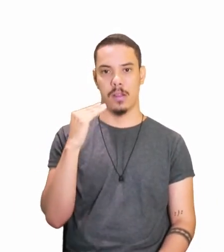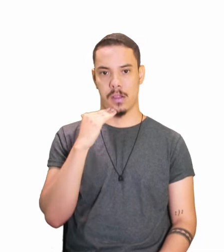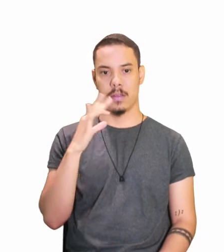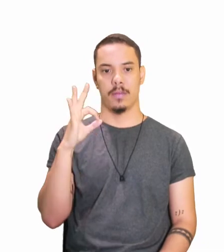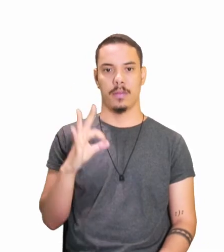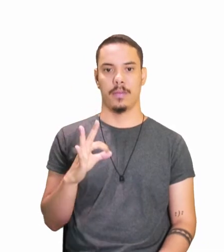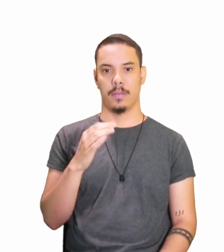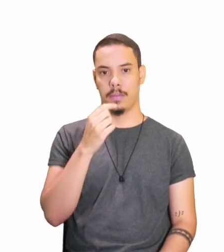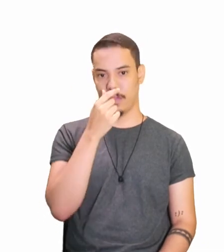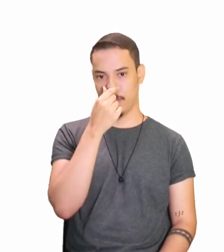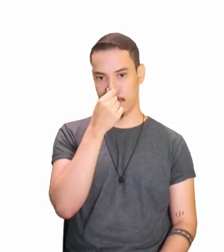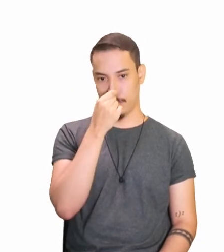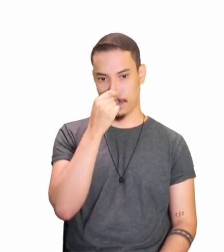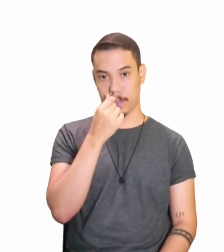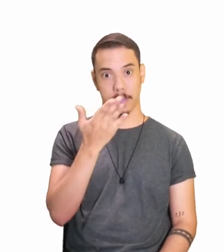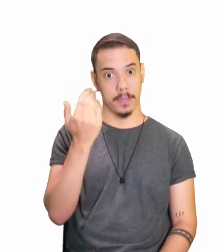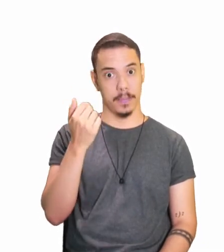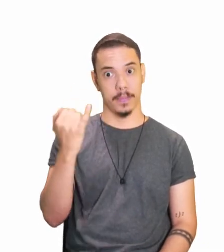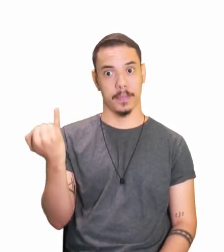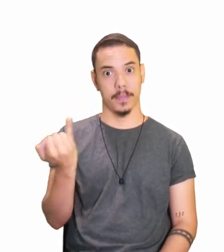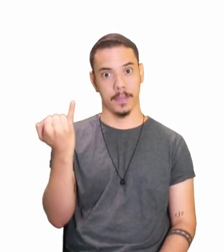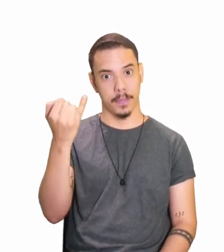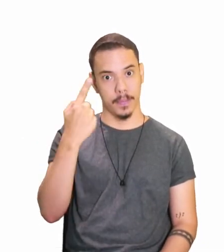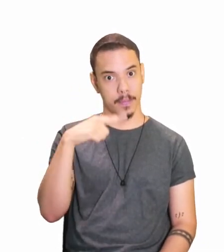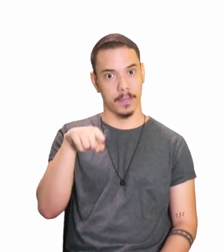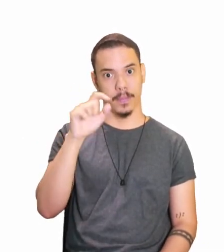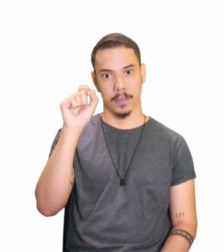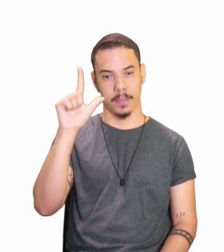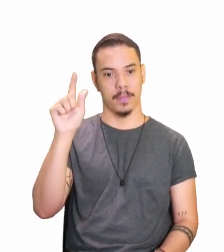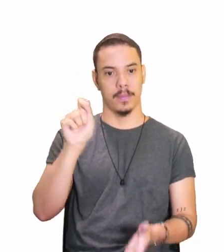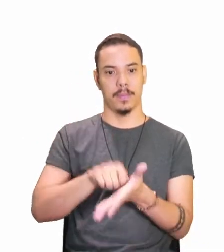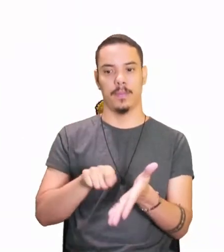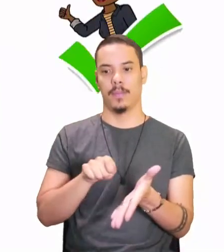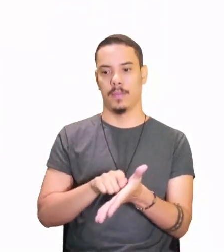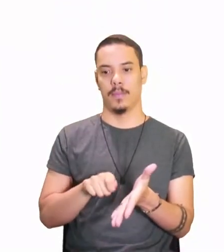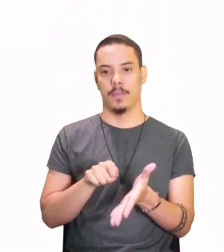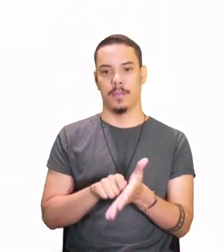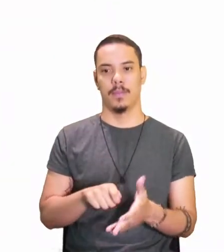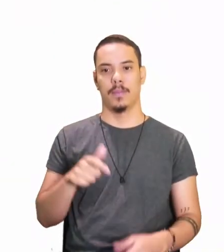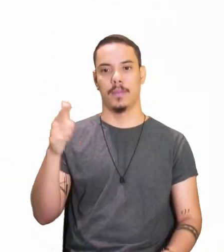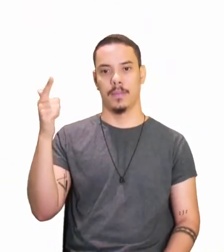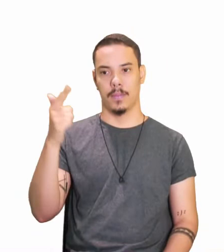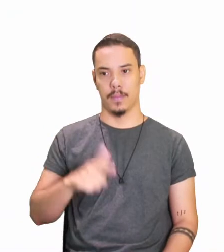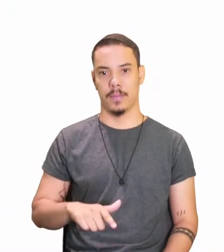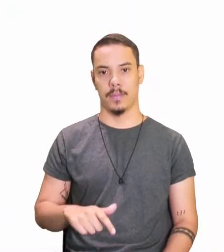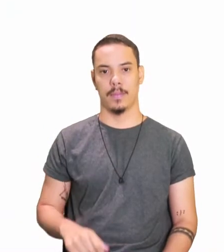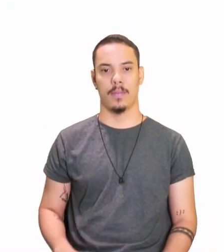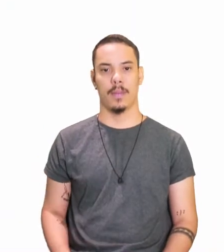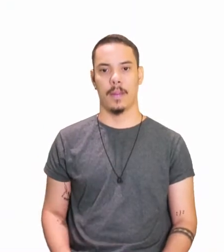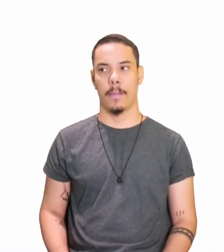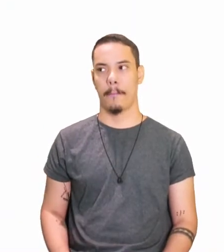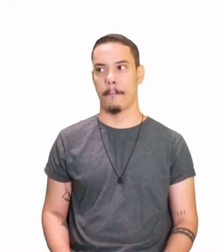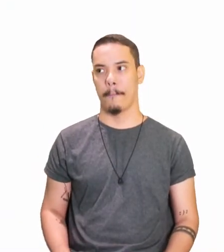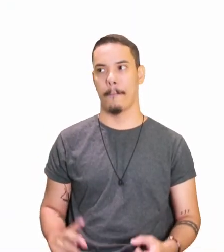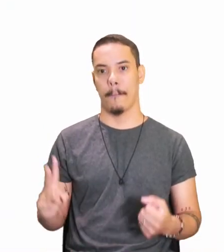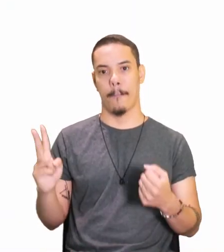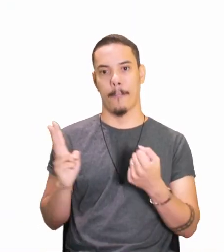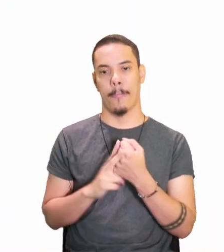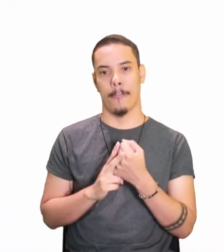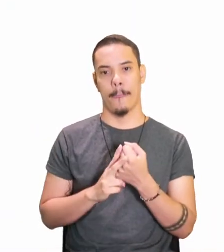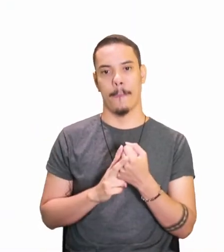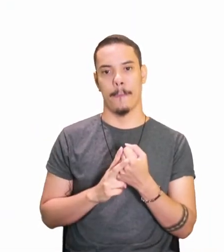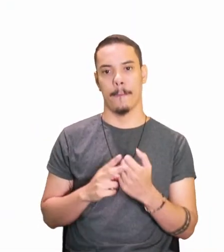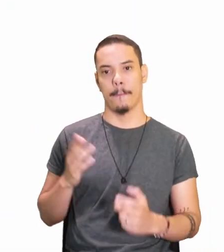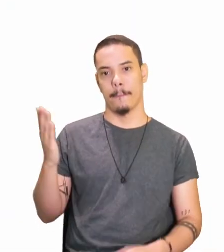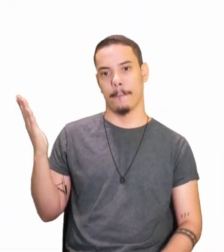tá bom? Tome nota, mais um pouquinho aqui pra vocês, agora vem este